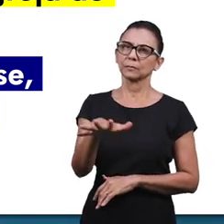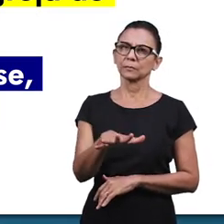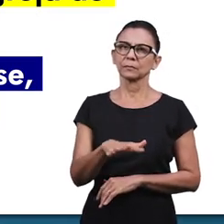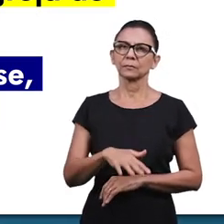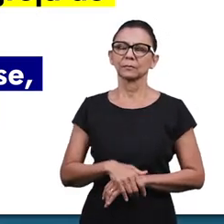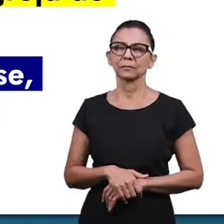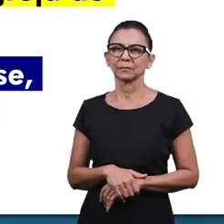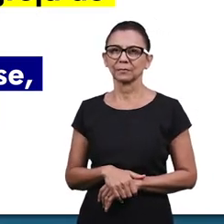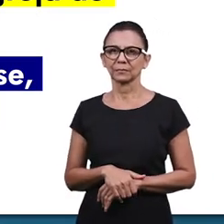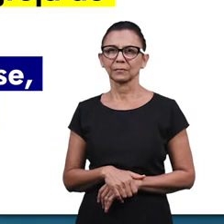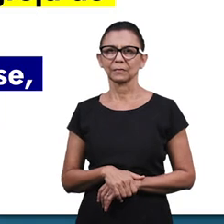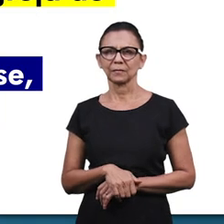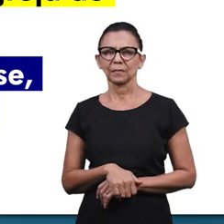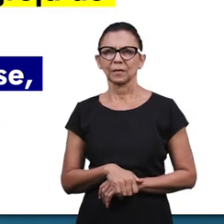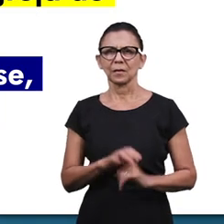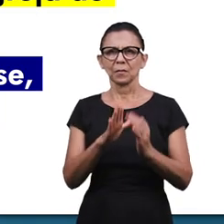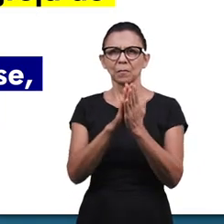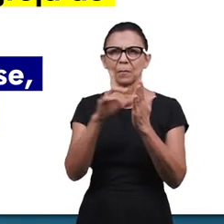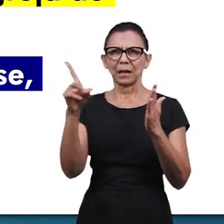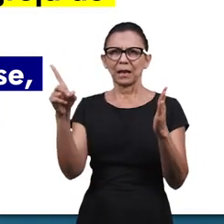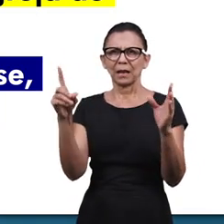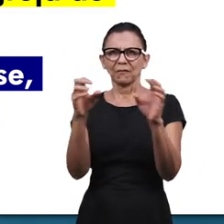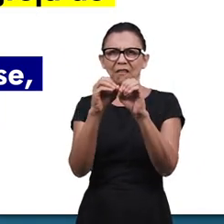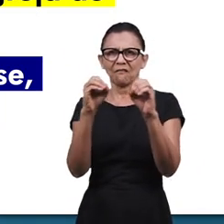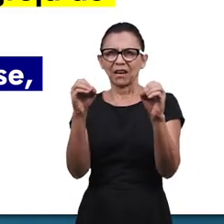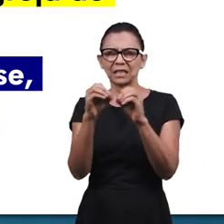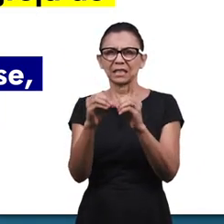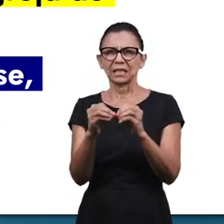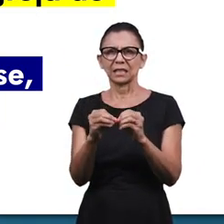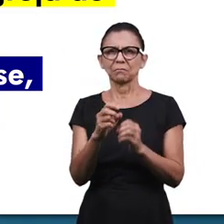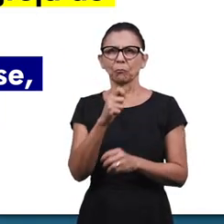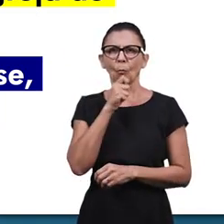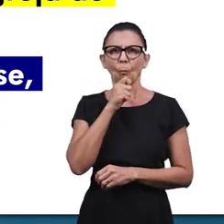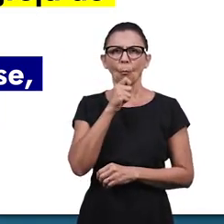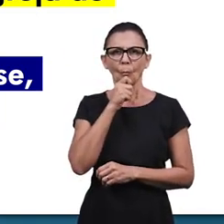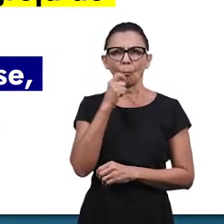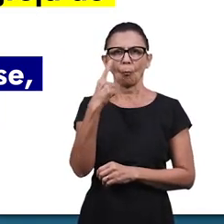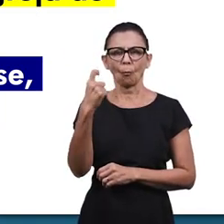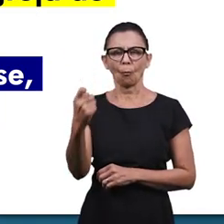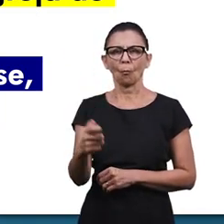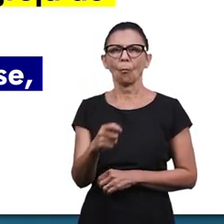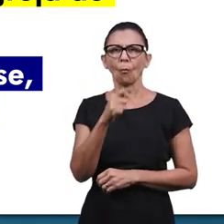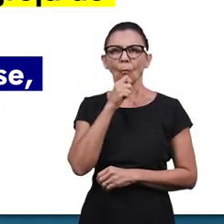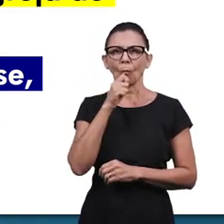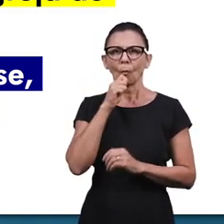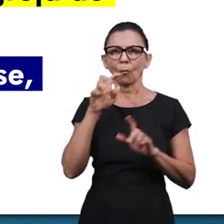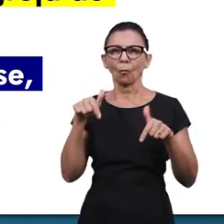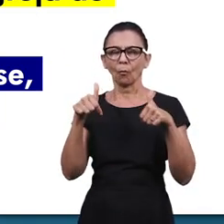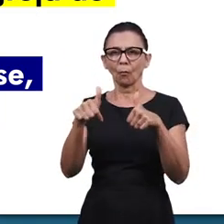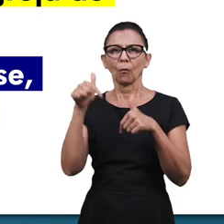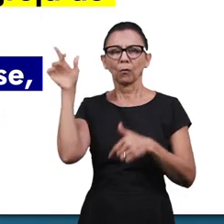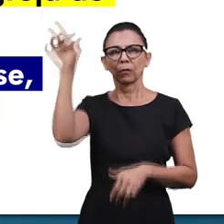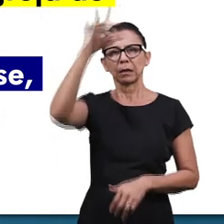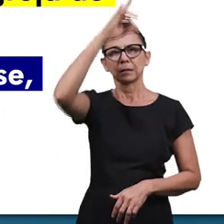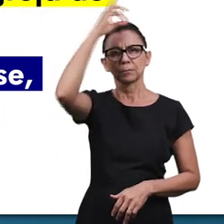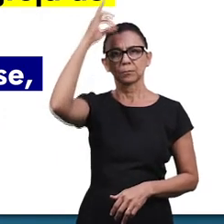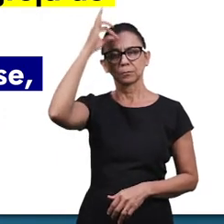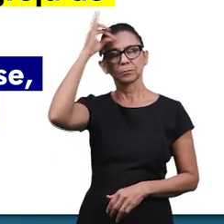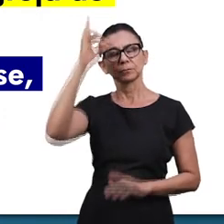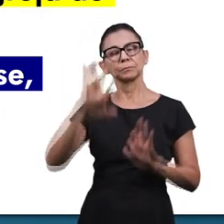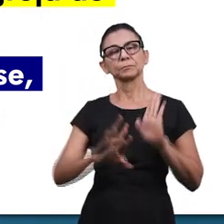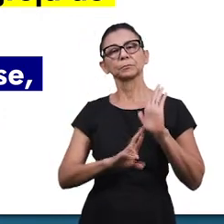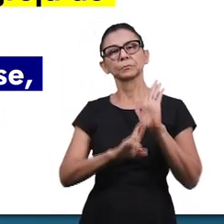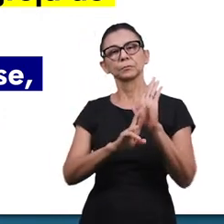homem com uma palavra sem vida, sem interesse, sem manifestação do Espírito Santo,